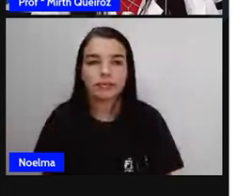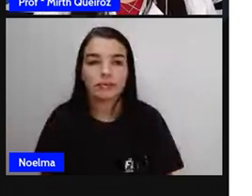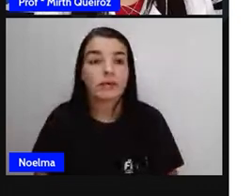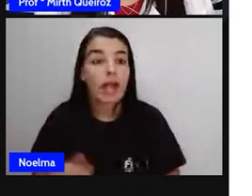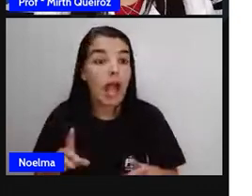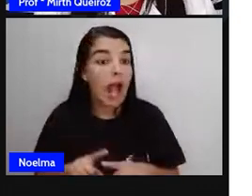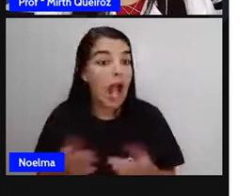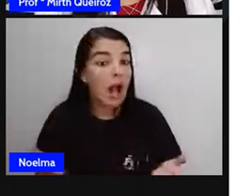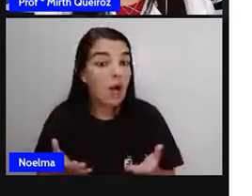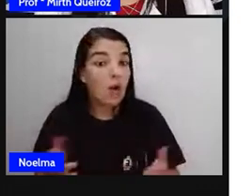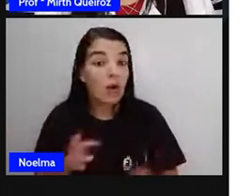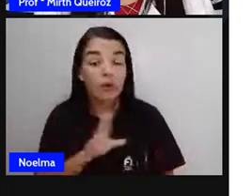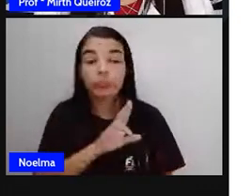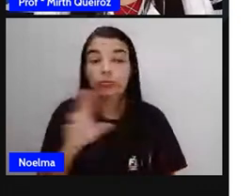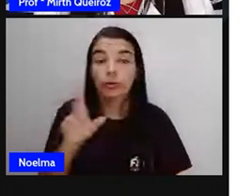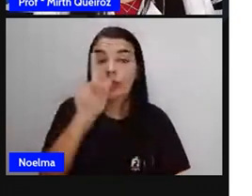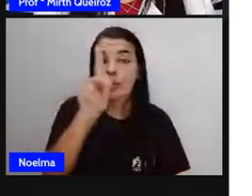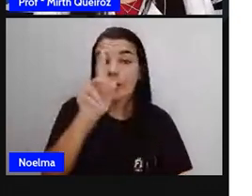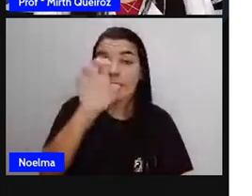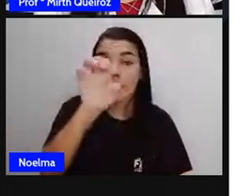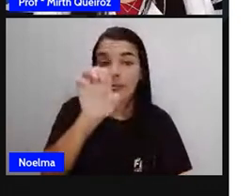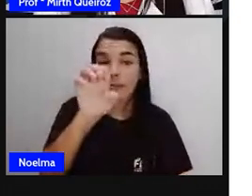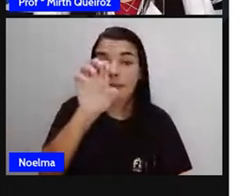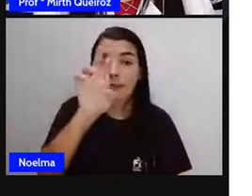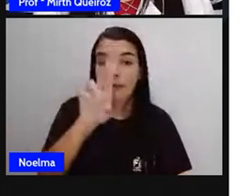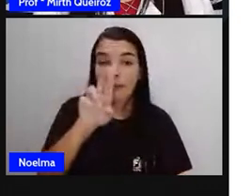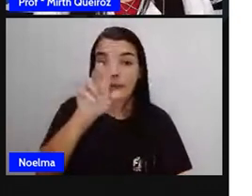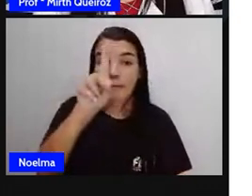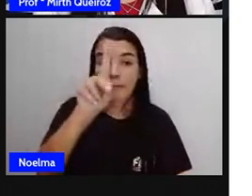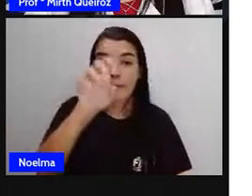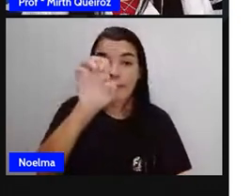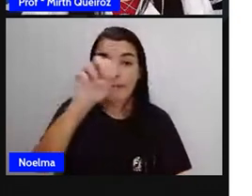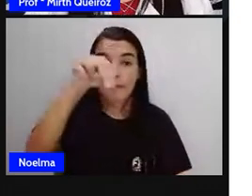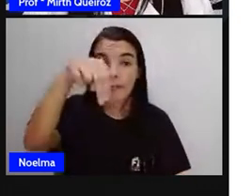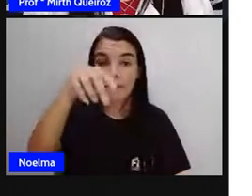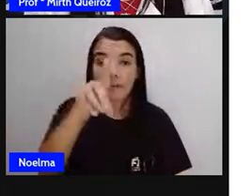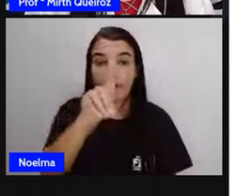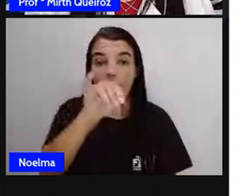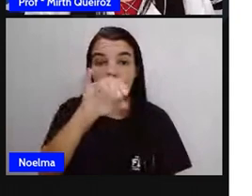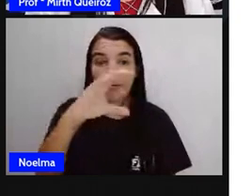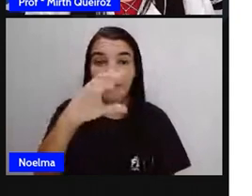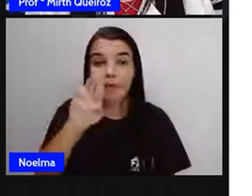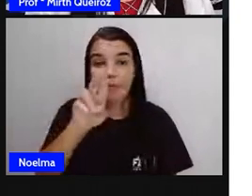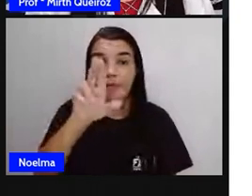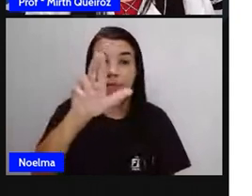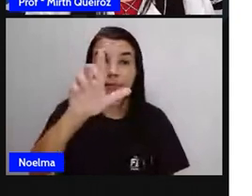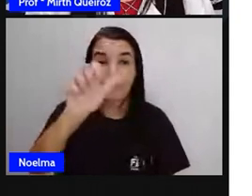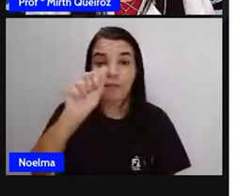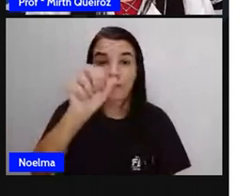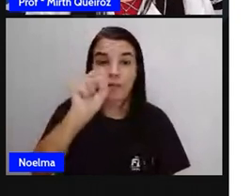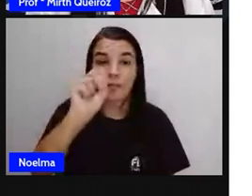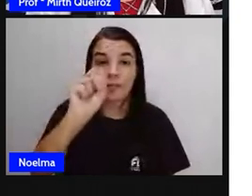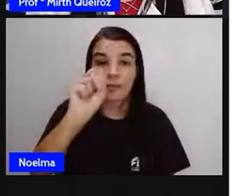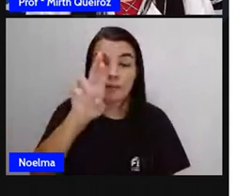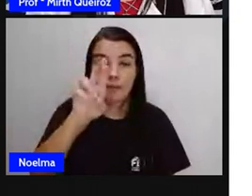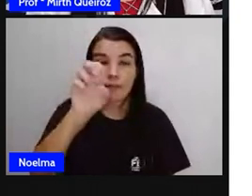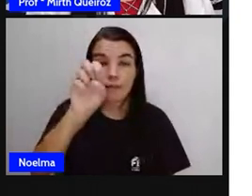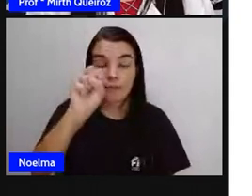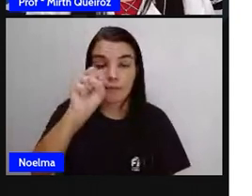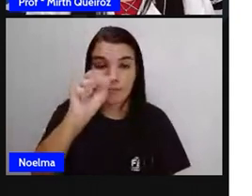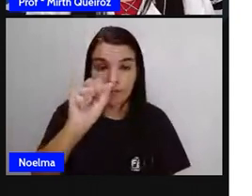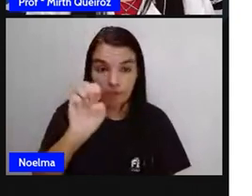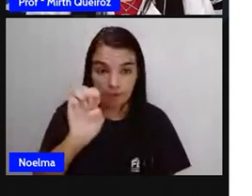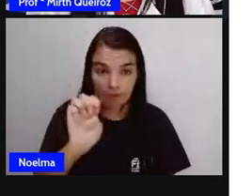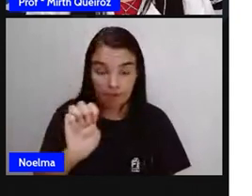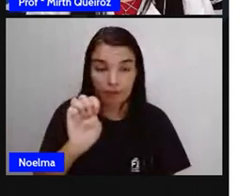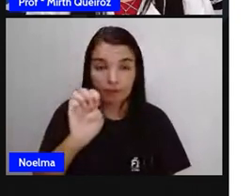Já as retas perpendiculares, elas apresentam um ponto em comum. Elas se encontram, elas se cruzam aqui. Então, a gente